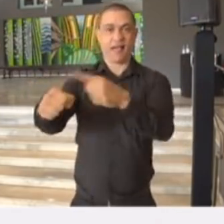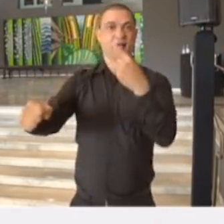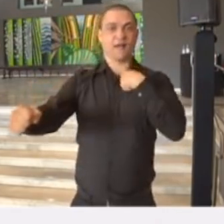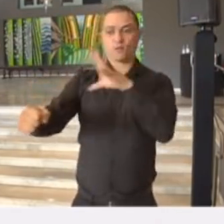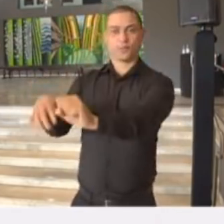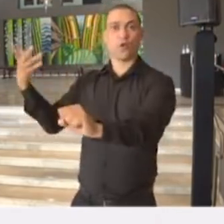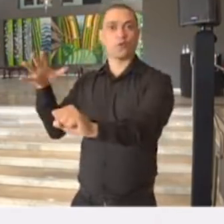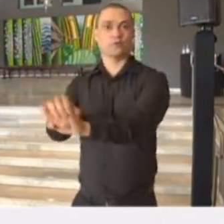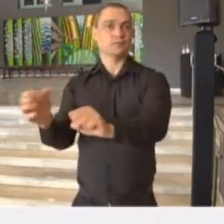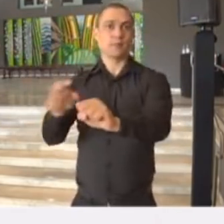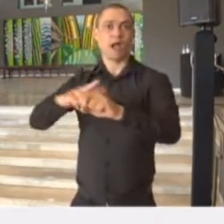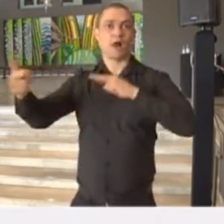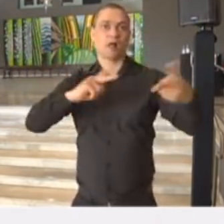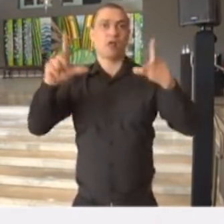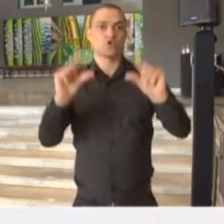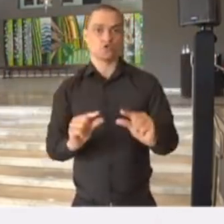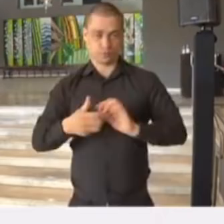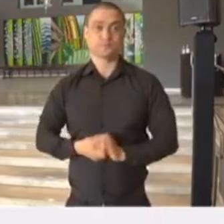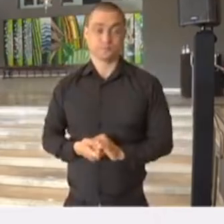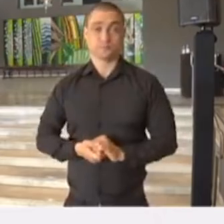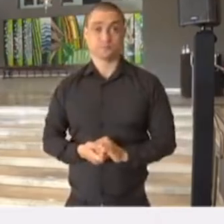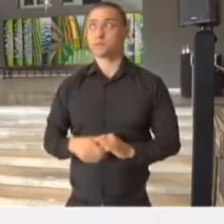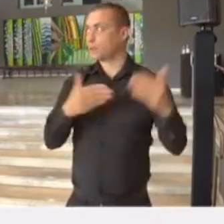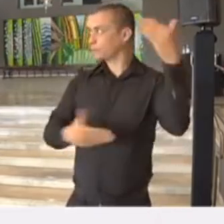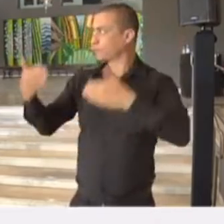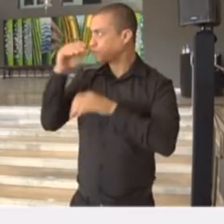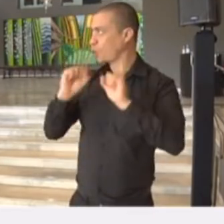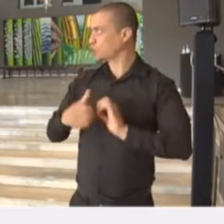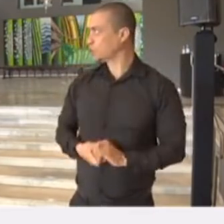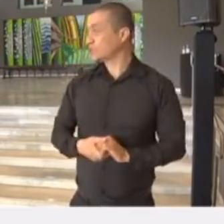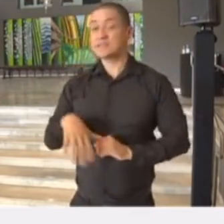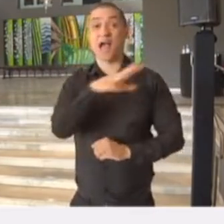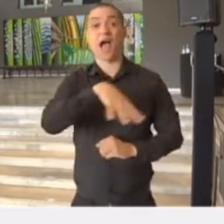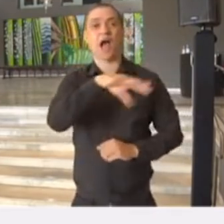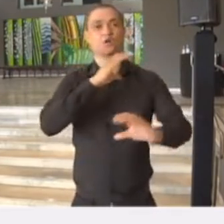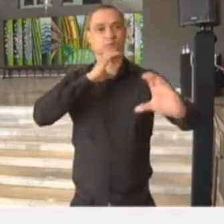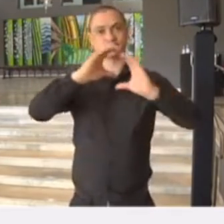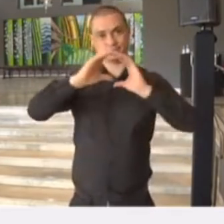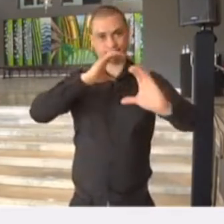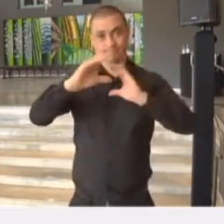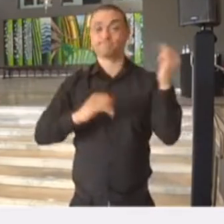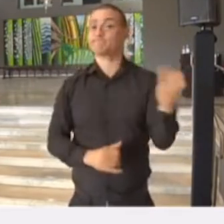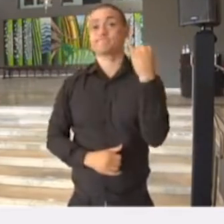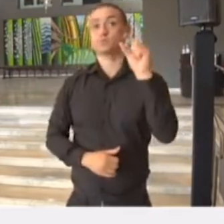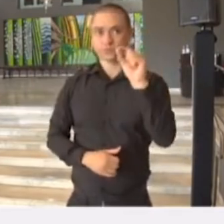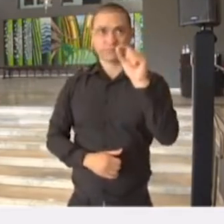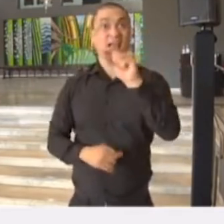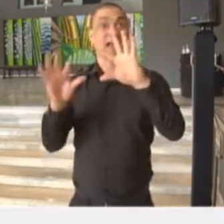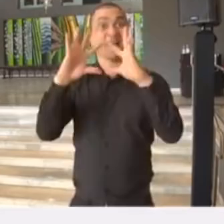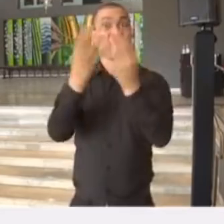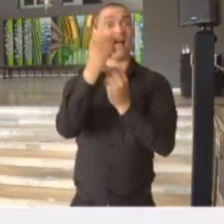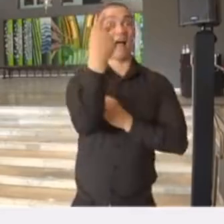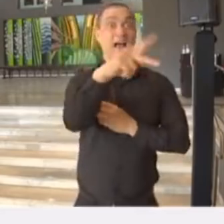por exemplo, no ambiente escolar. Dentro, pode passar, dentro da comunicação, que é importantíssimo manter as famílias,